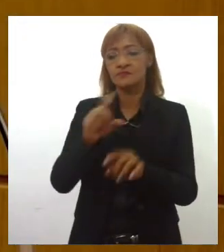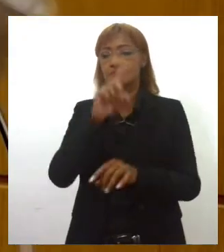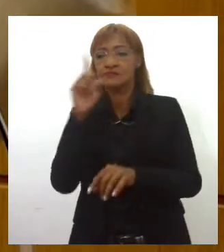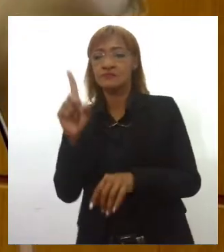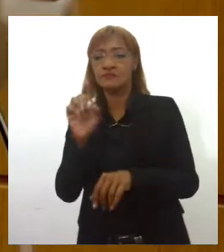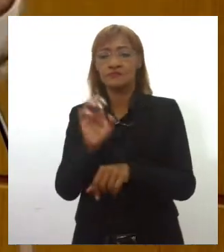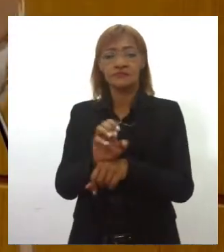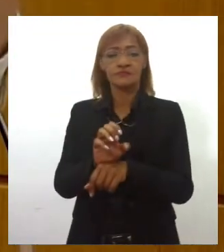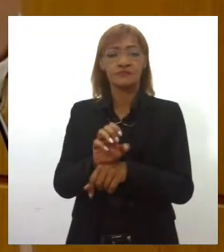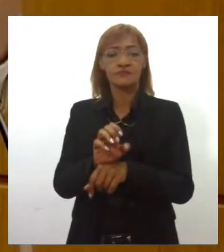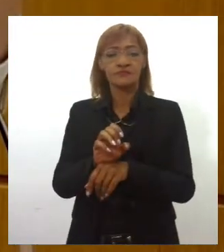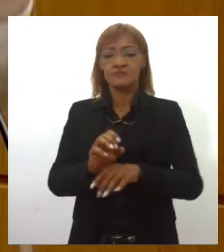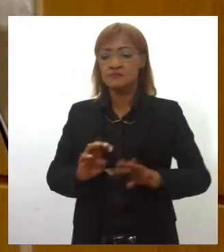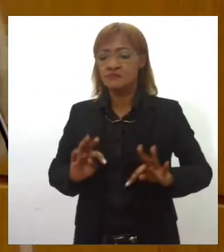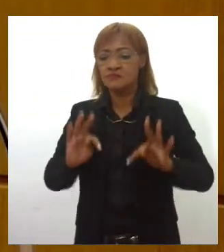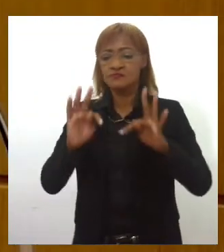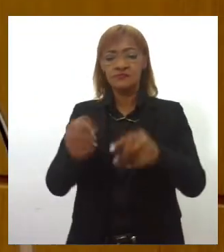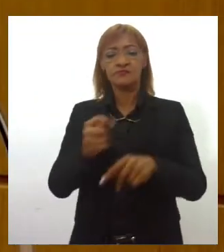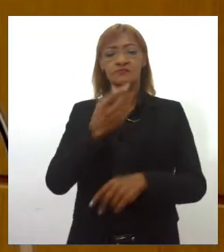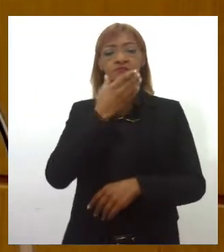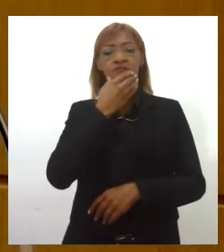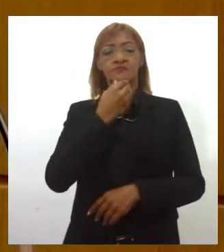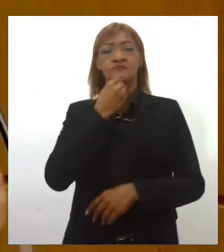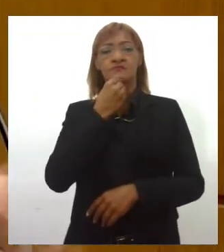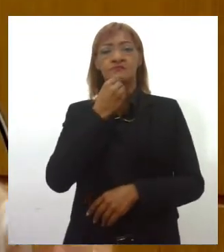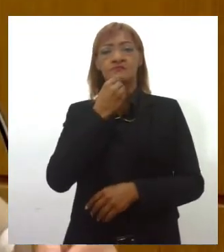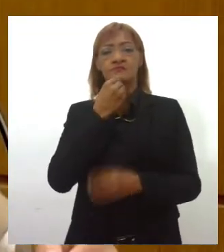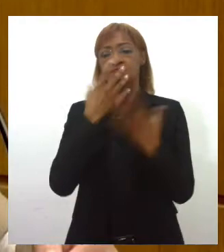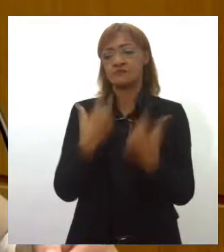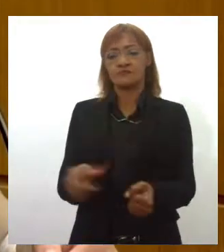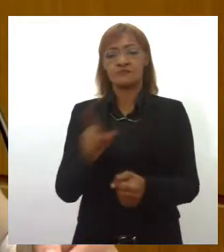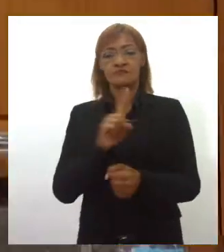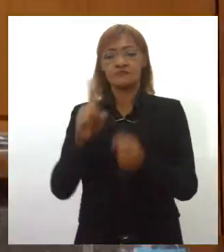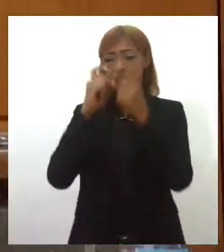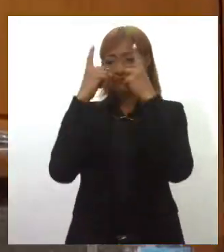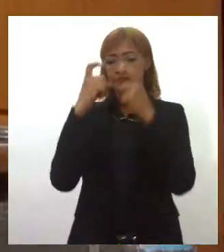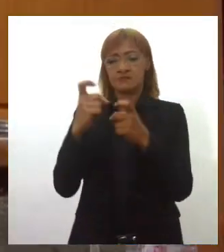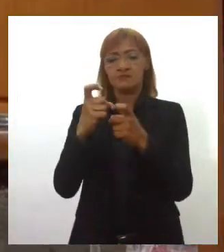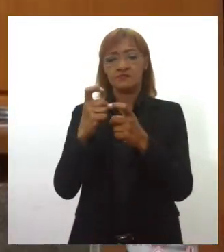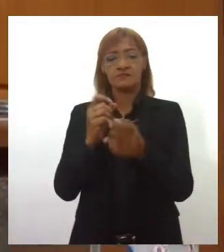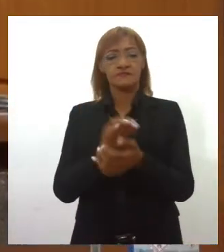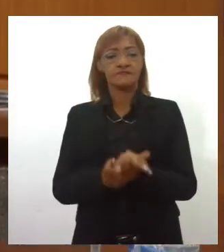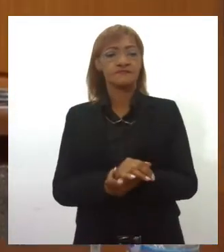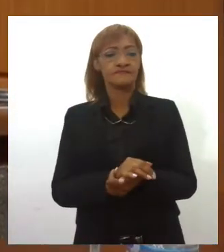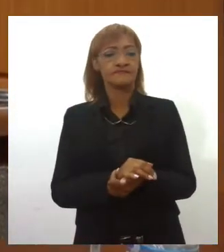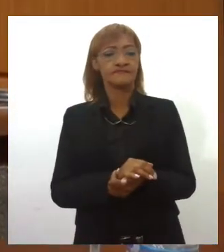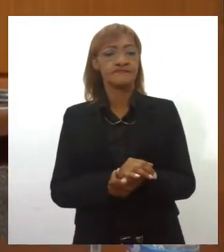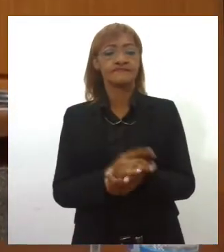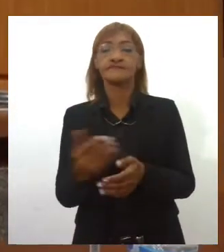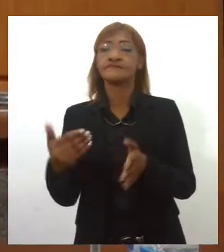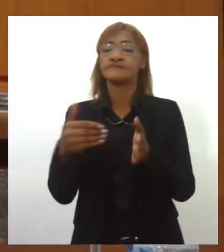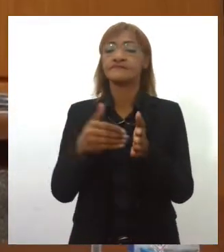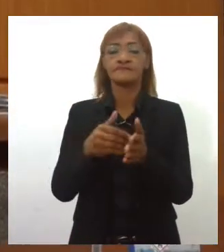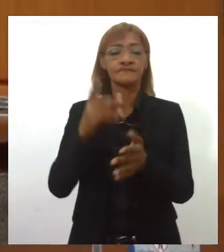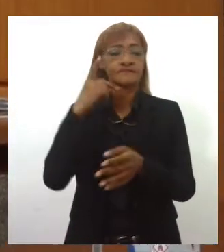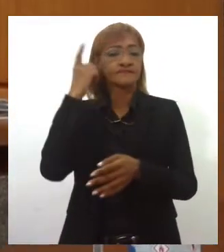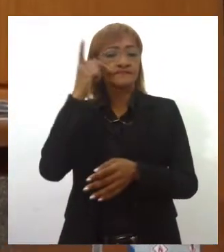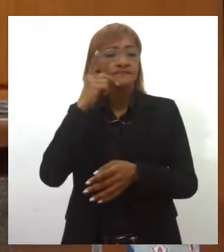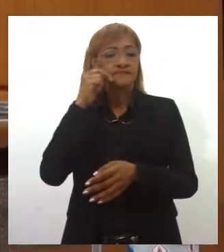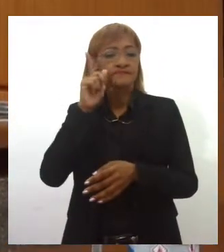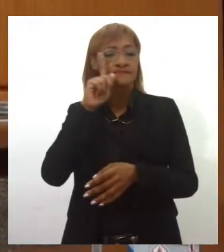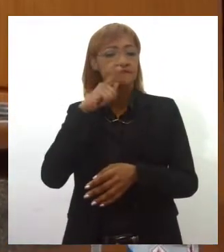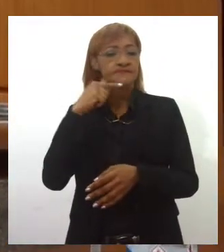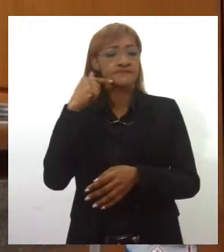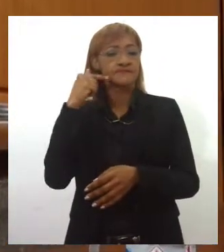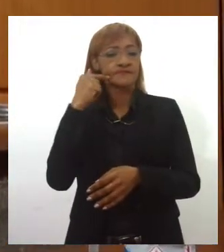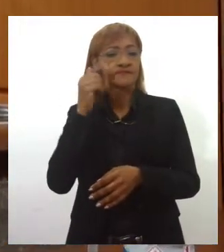de Mobilização dos Homens contra a violência que atinge as mulheres. Por fim, quem se pronunciou foi a deputada Goretti Reis para